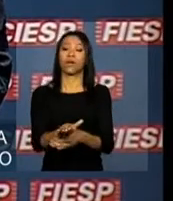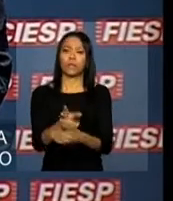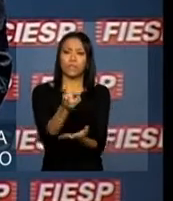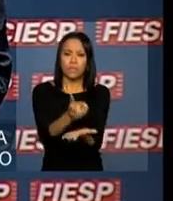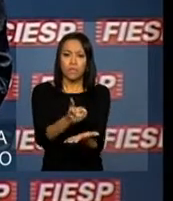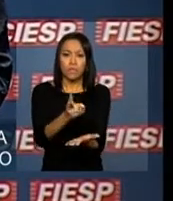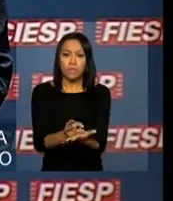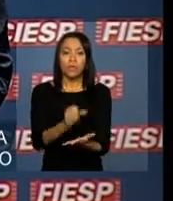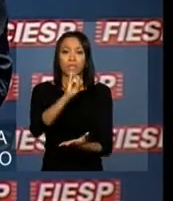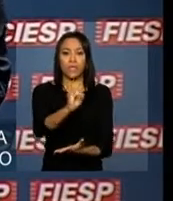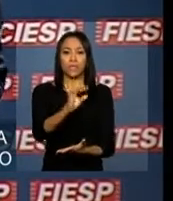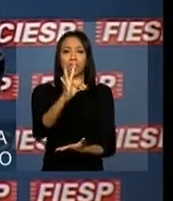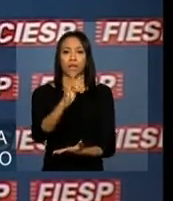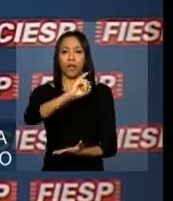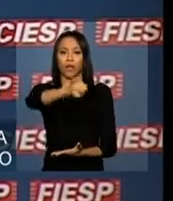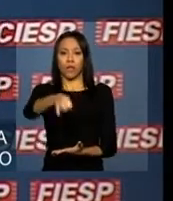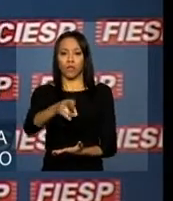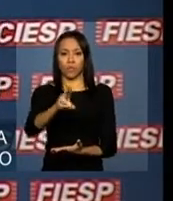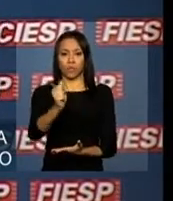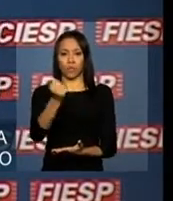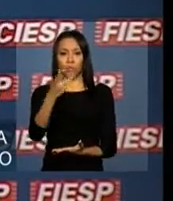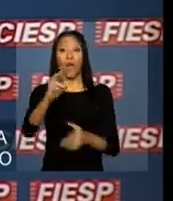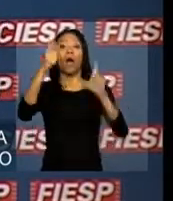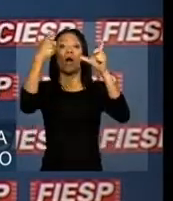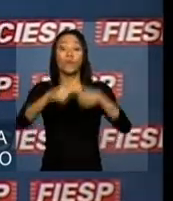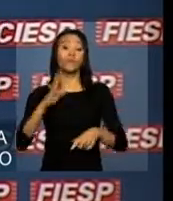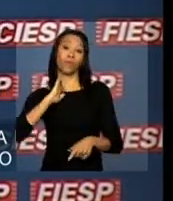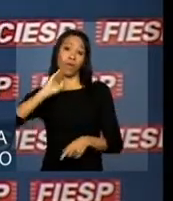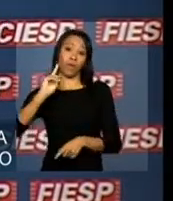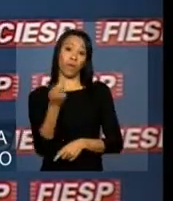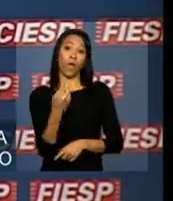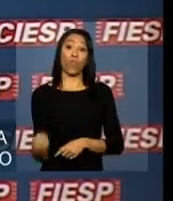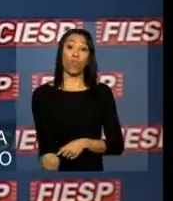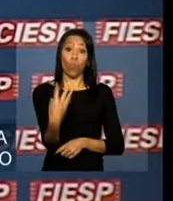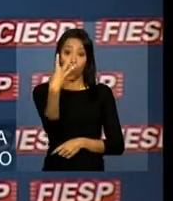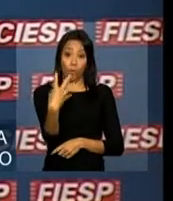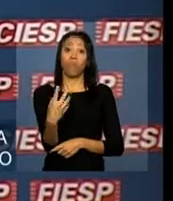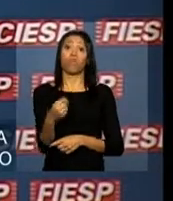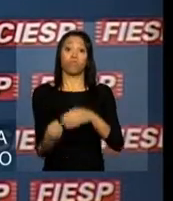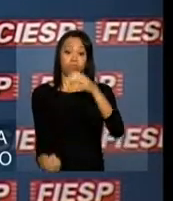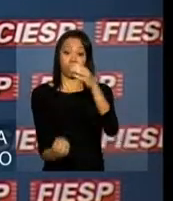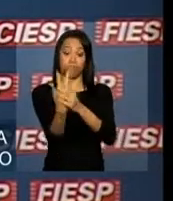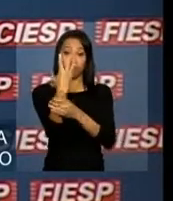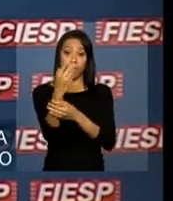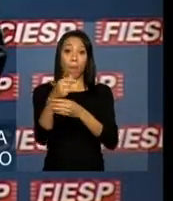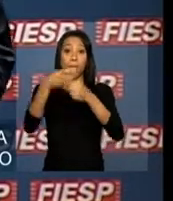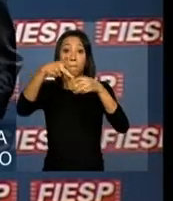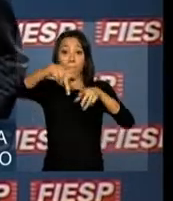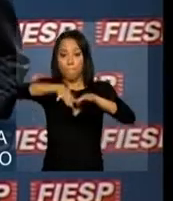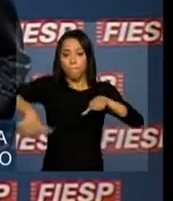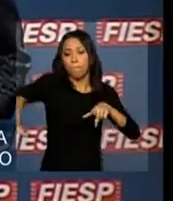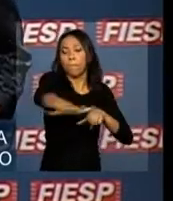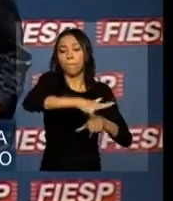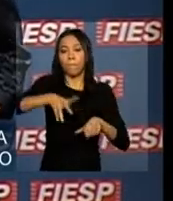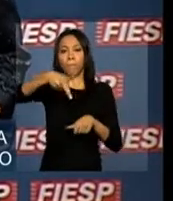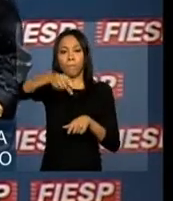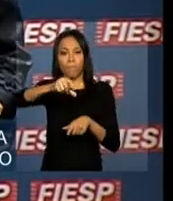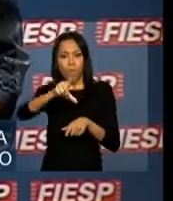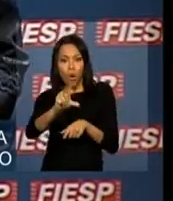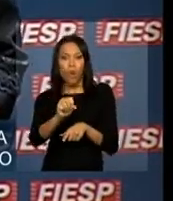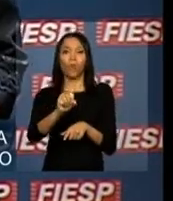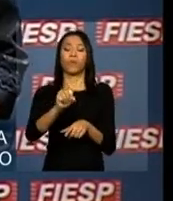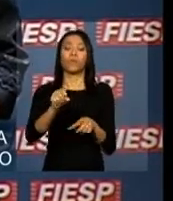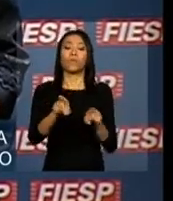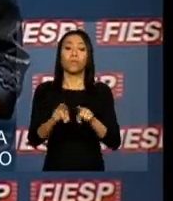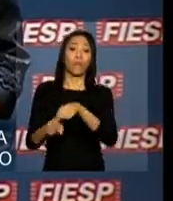em Itajubá, Minas Gerais, um novo polo aeronáutico e tecnológico. No setor de tecnologia e